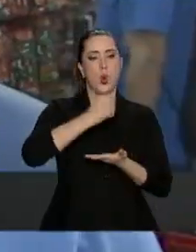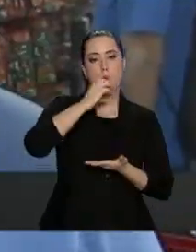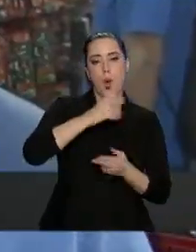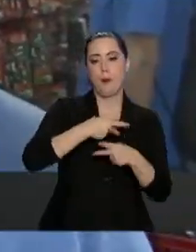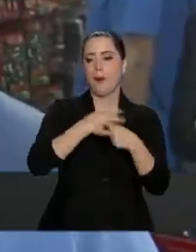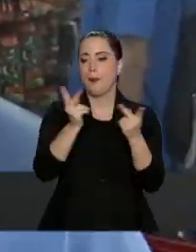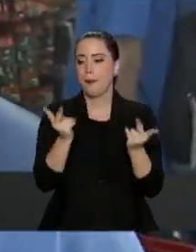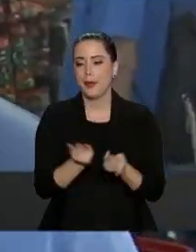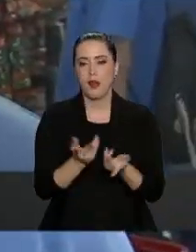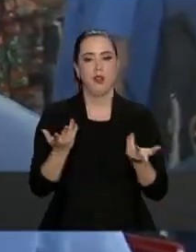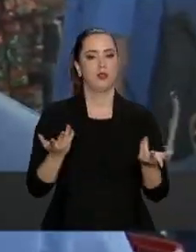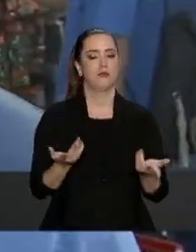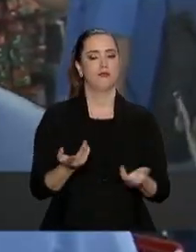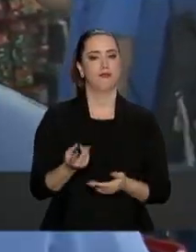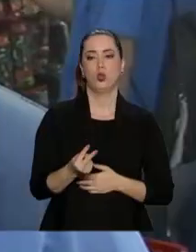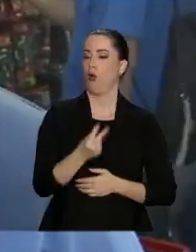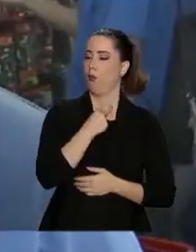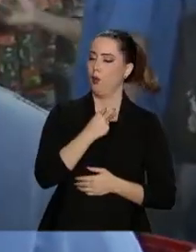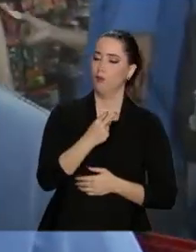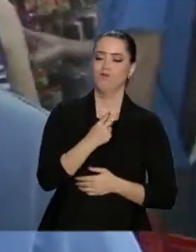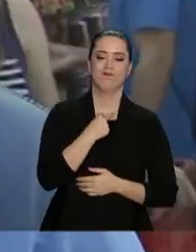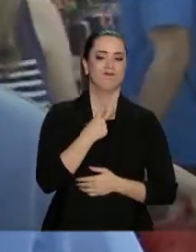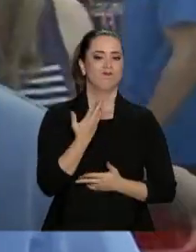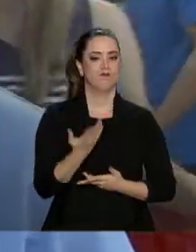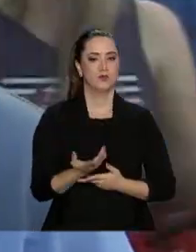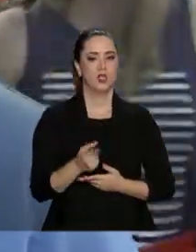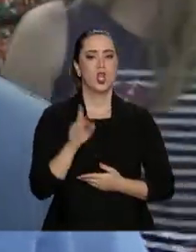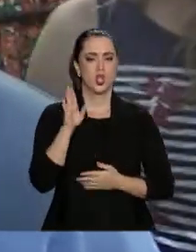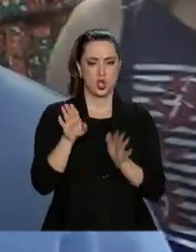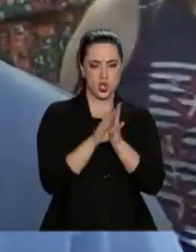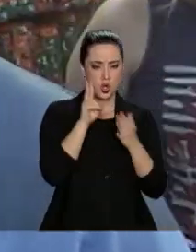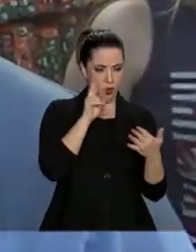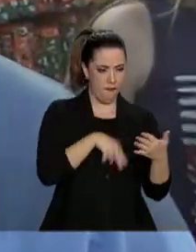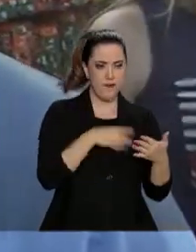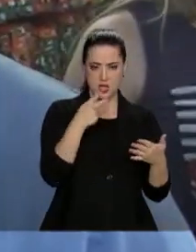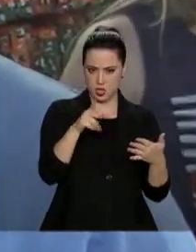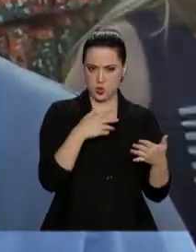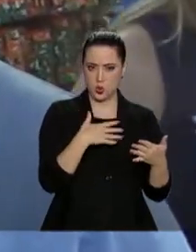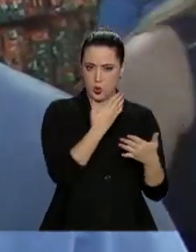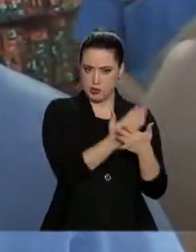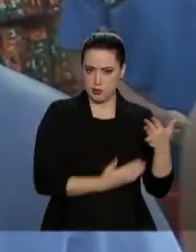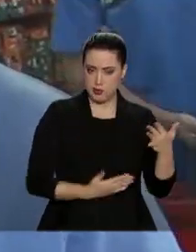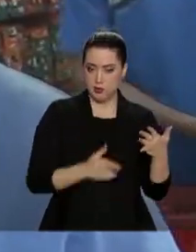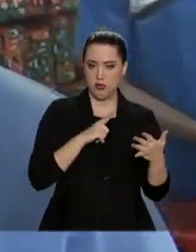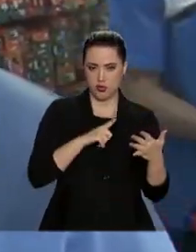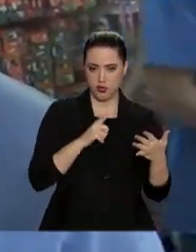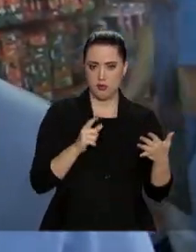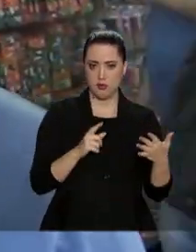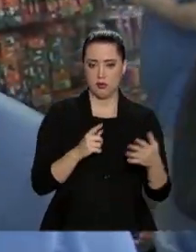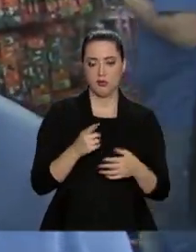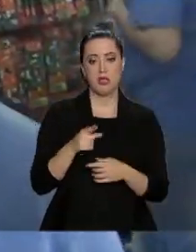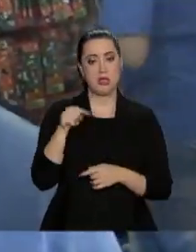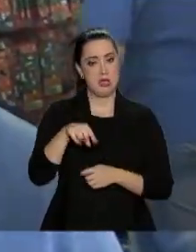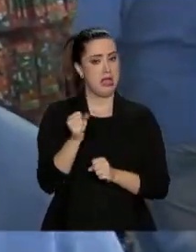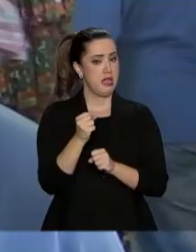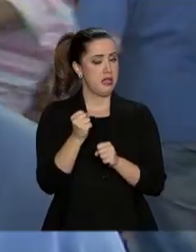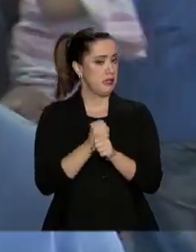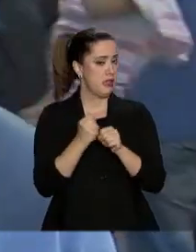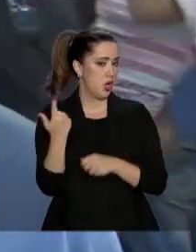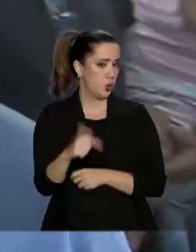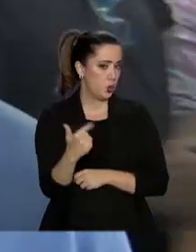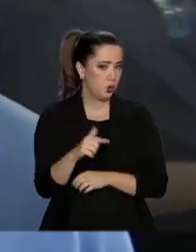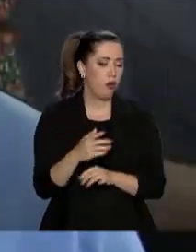pratos, essas coisas, etc. Não pode? Isso não pode. Já chegou a ver isso em alguma lista, assim, quando você estava comprando material escolar? Esse ano não